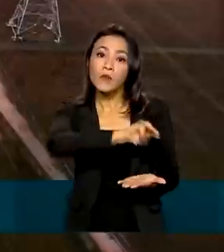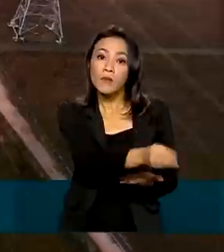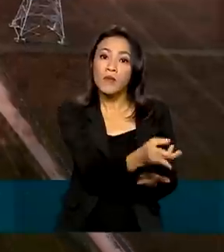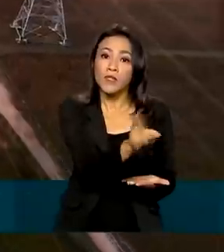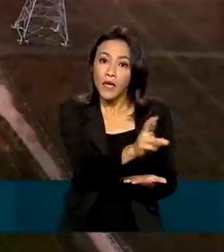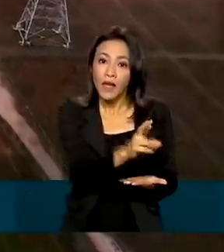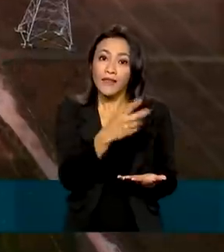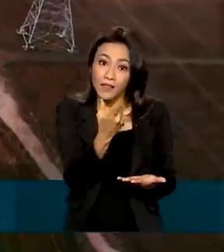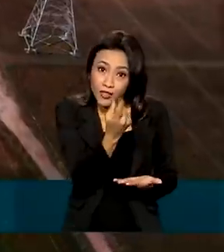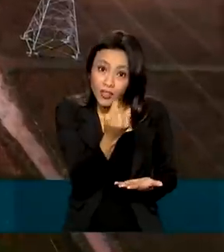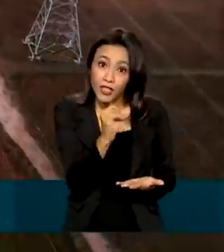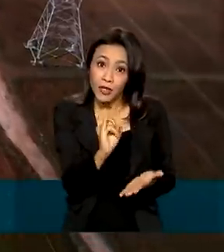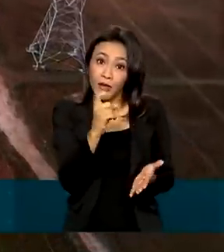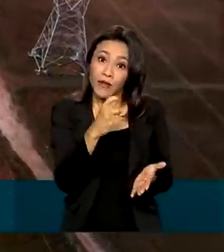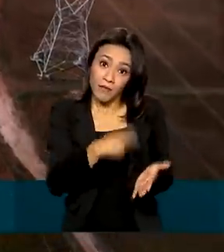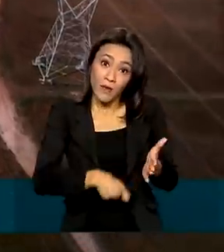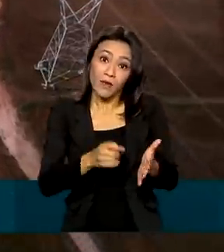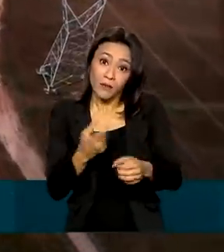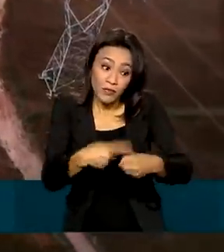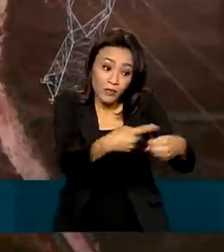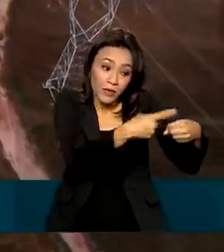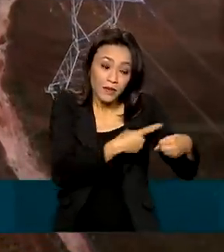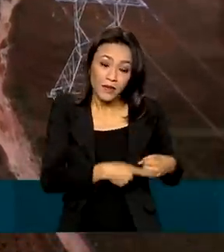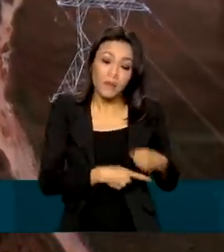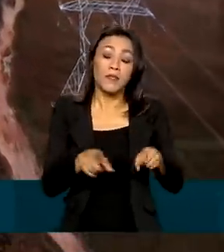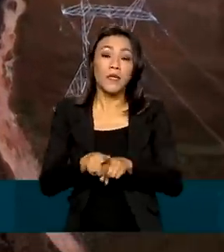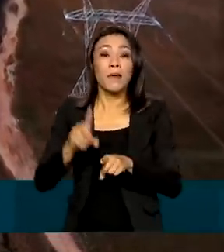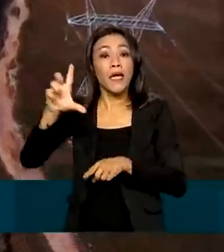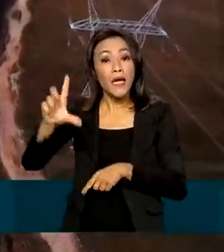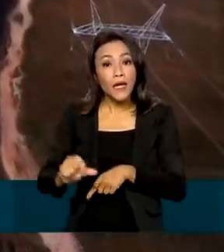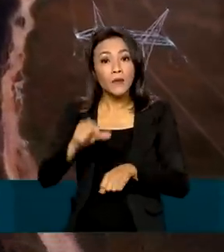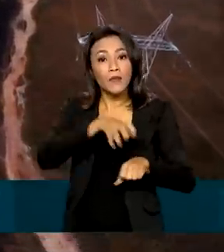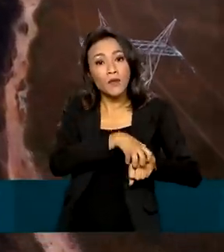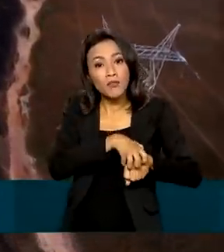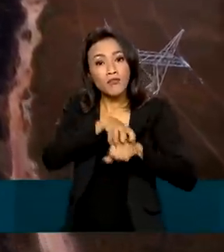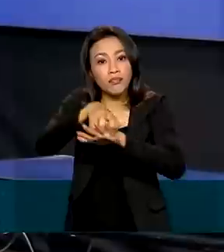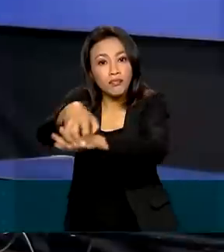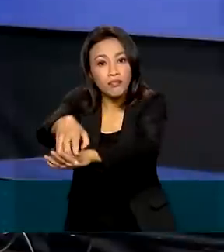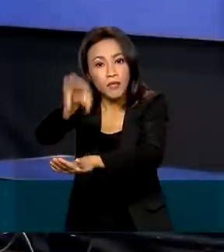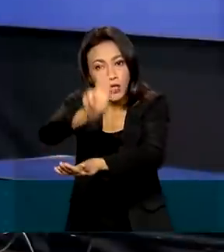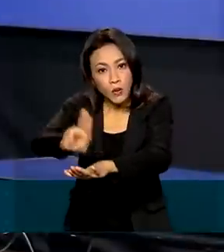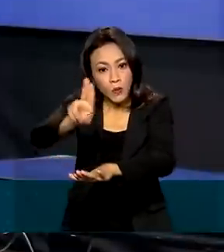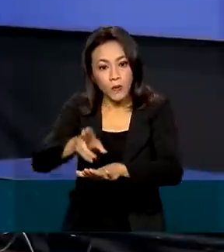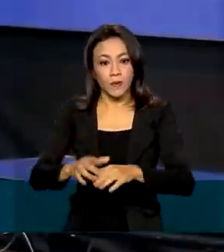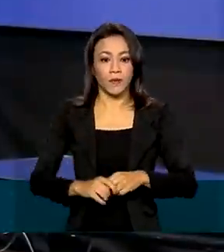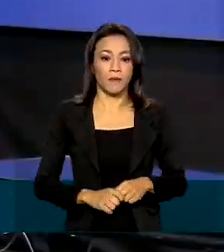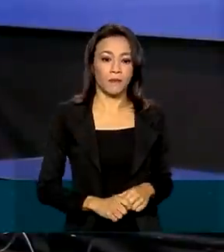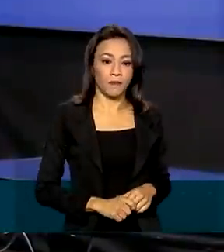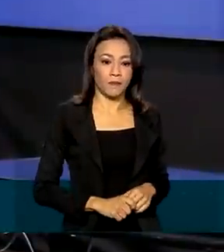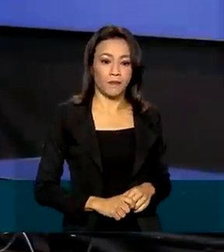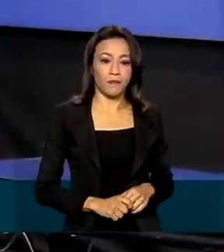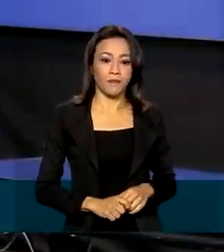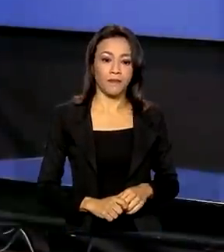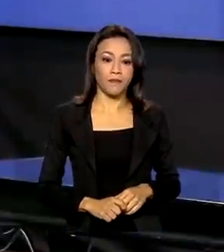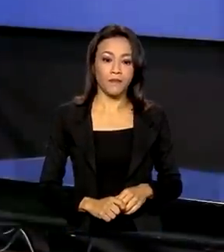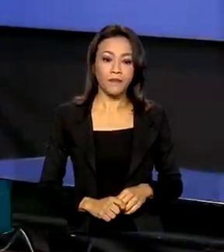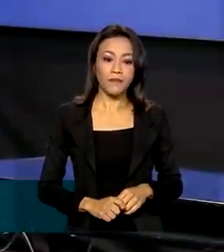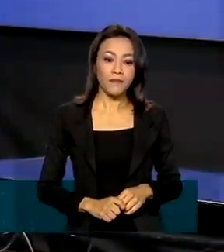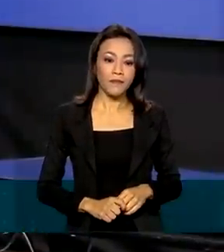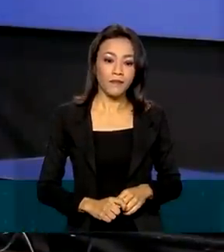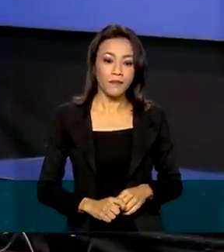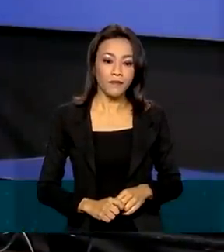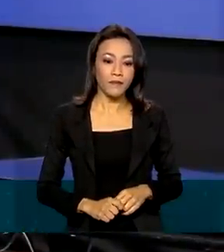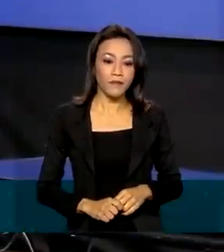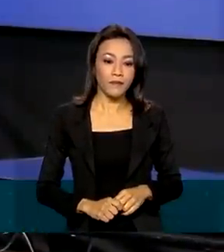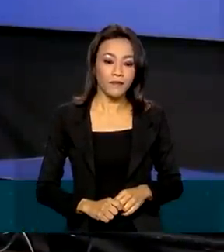para os municípios, além da possível redução no valor do frete de caminhões que usam a rodovia. Aqueles que vivem ao longo da